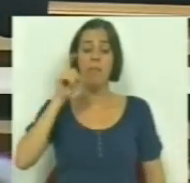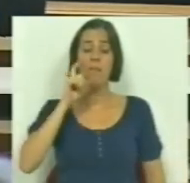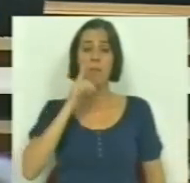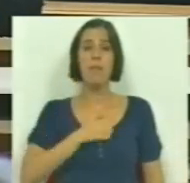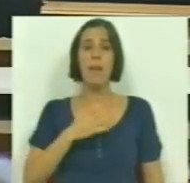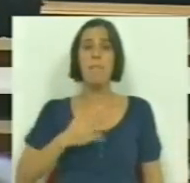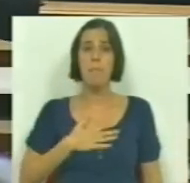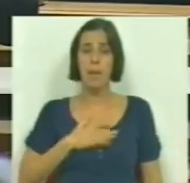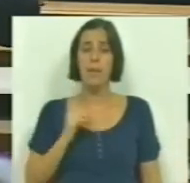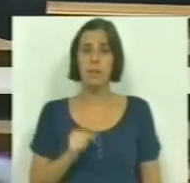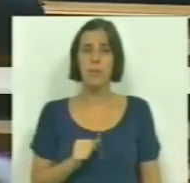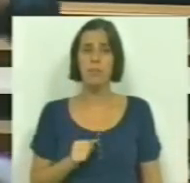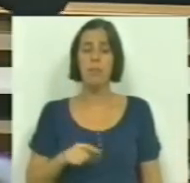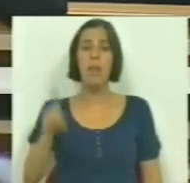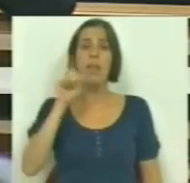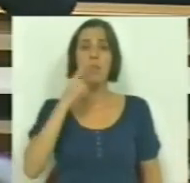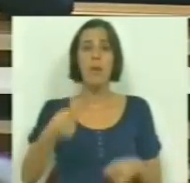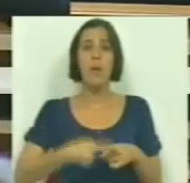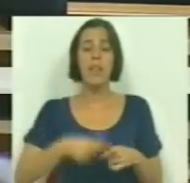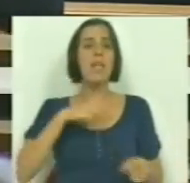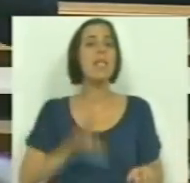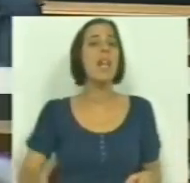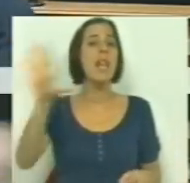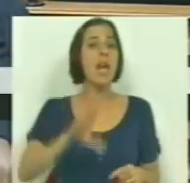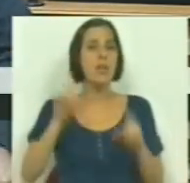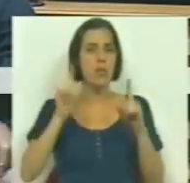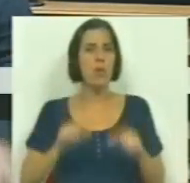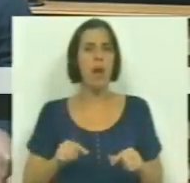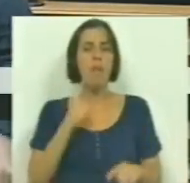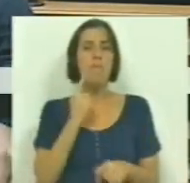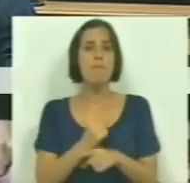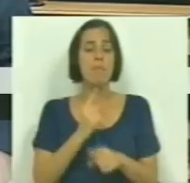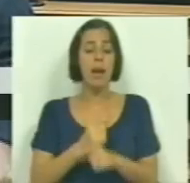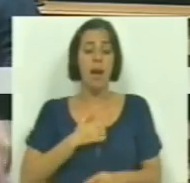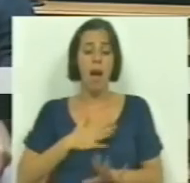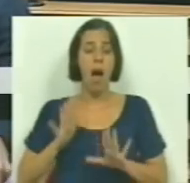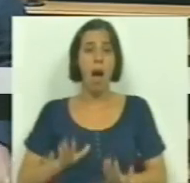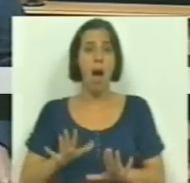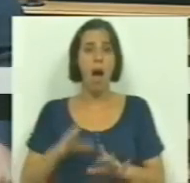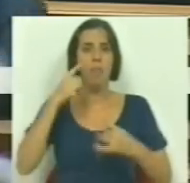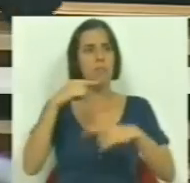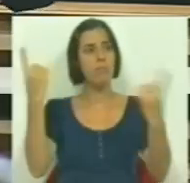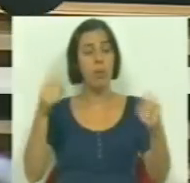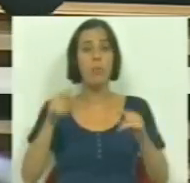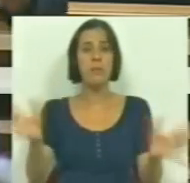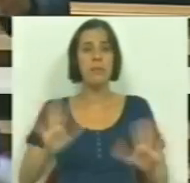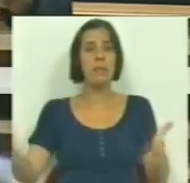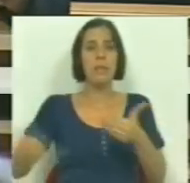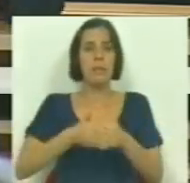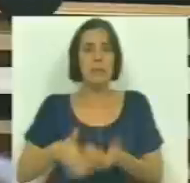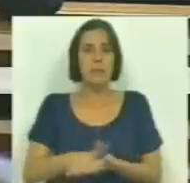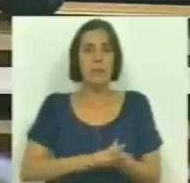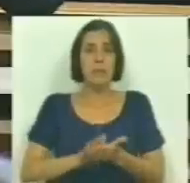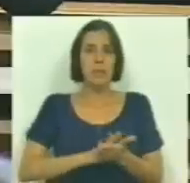das empresas em defesa do interesse nacional mantendo as empresas na esfera pública para que não a encerrem